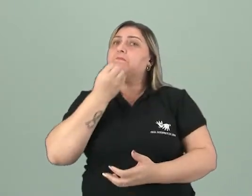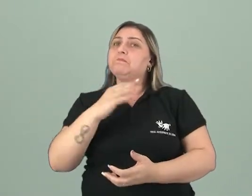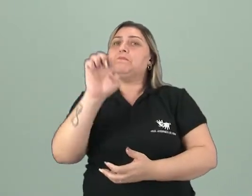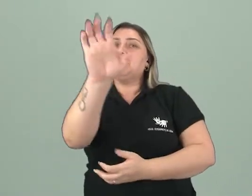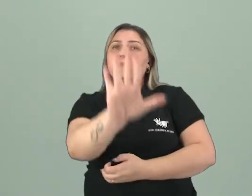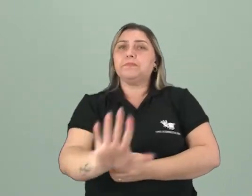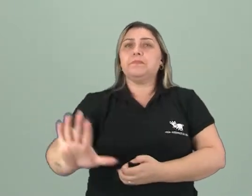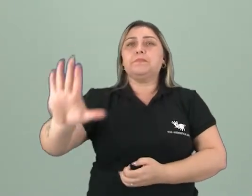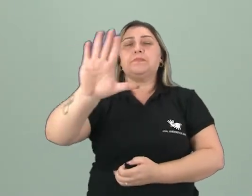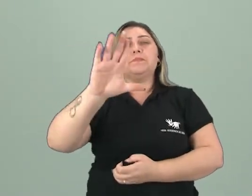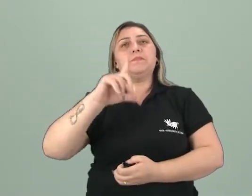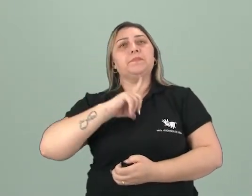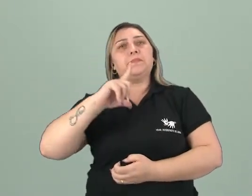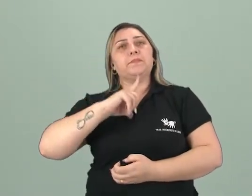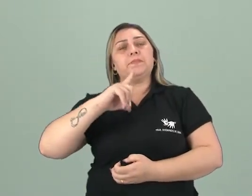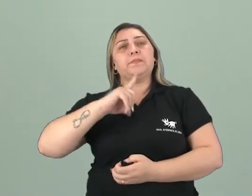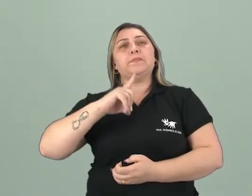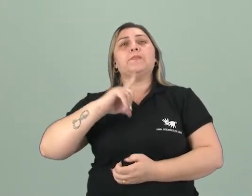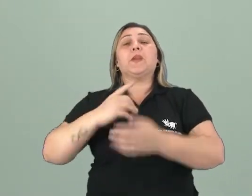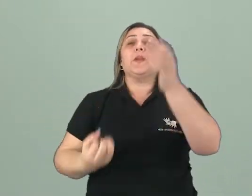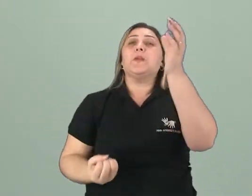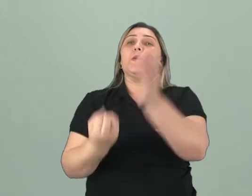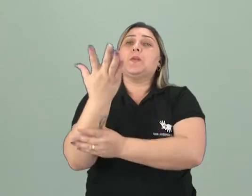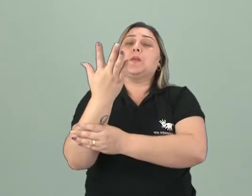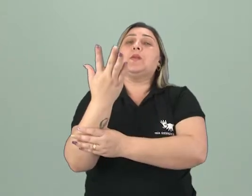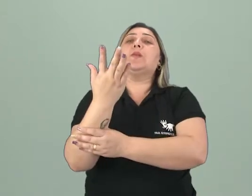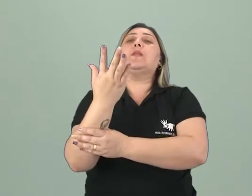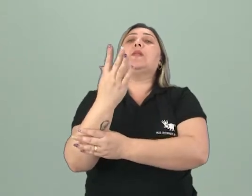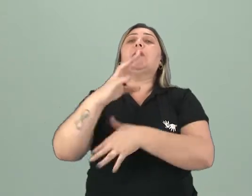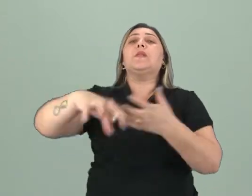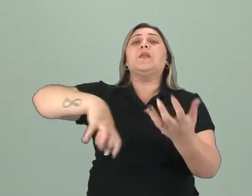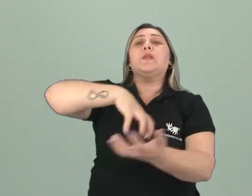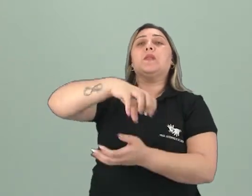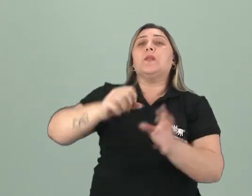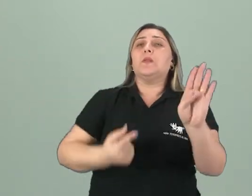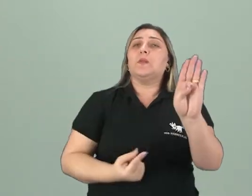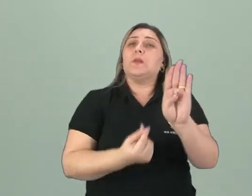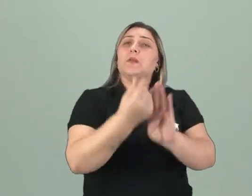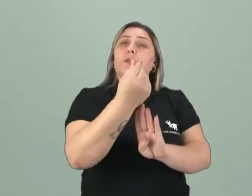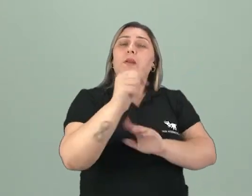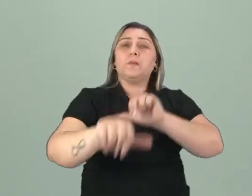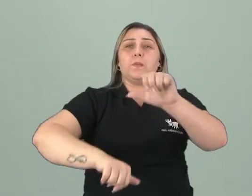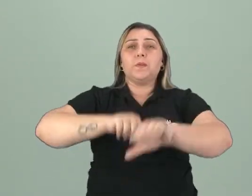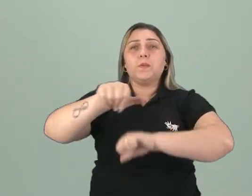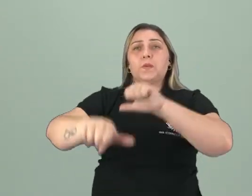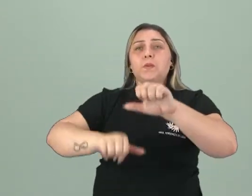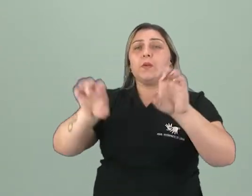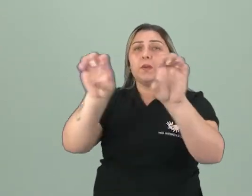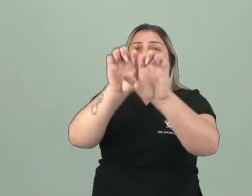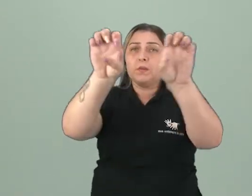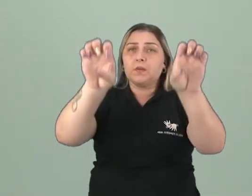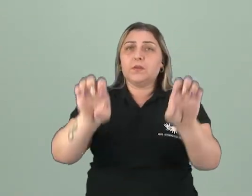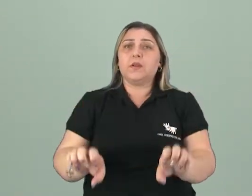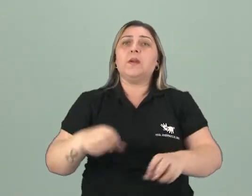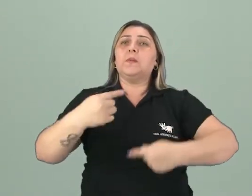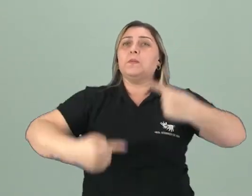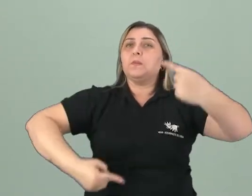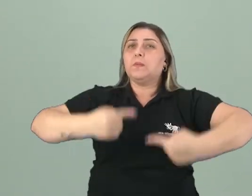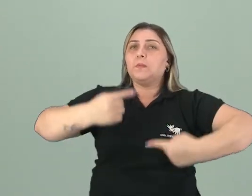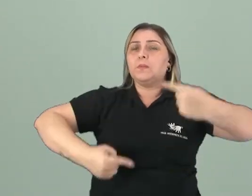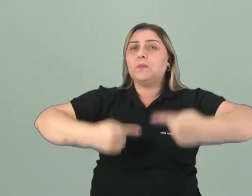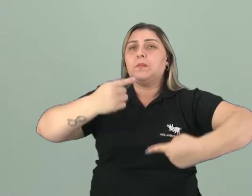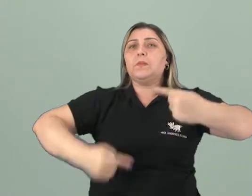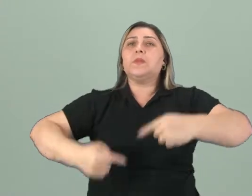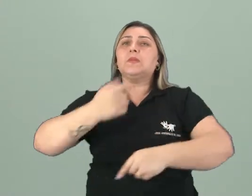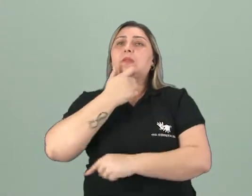a Europa. A gente tem o surgimento dessas chamadas Revoluções Burguesas, a mudança na estrutura política da